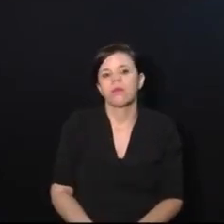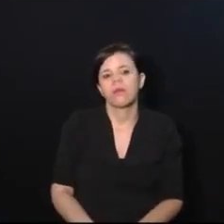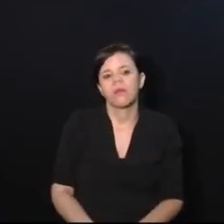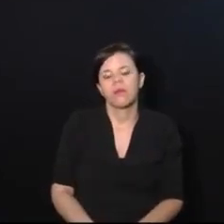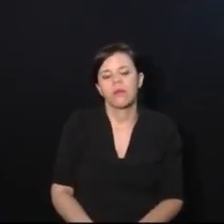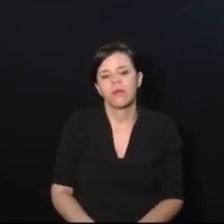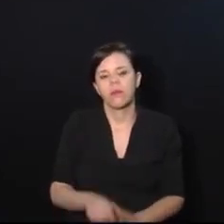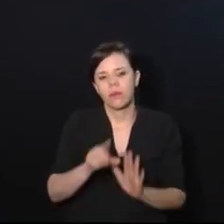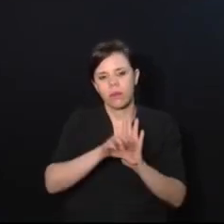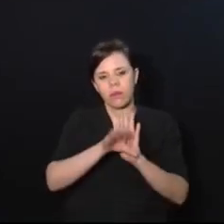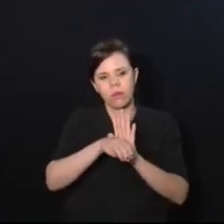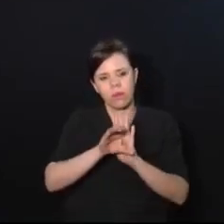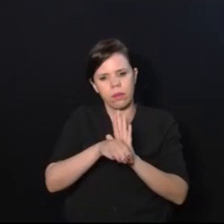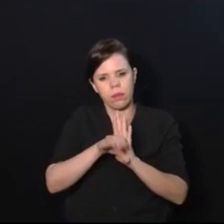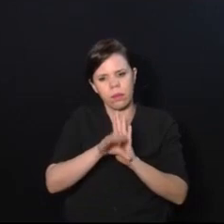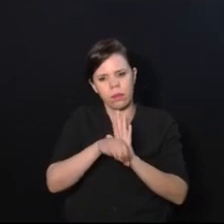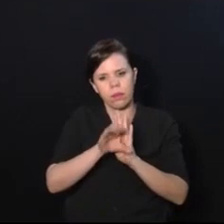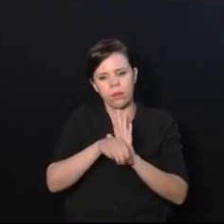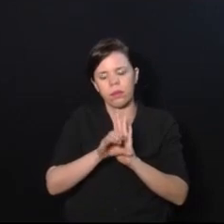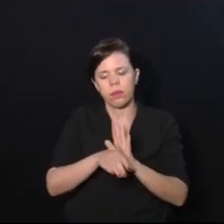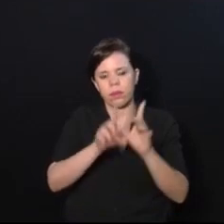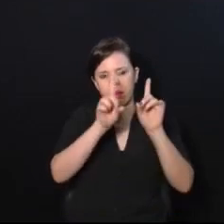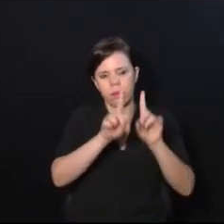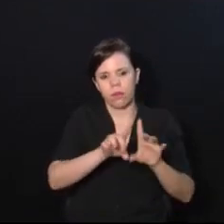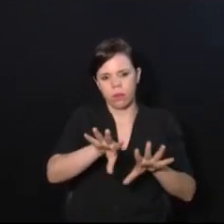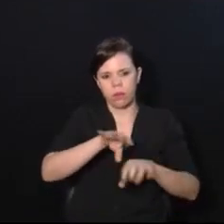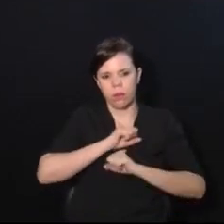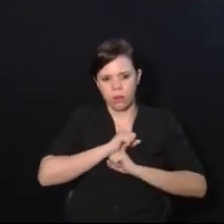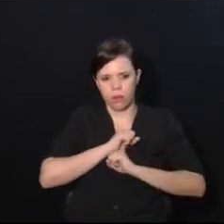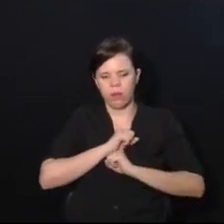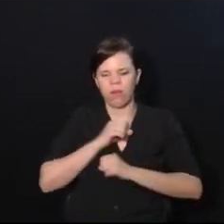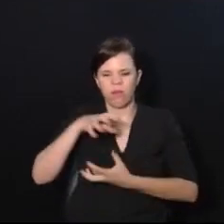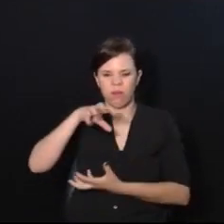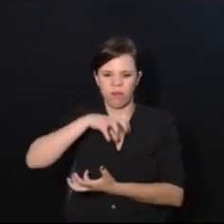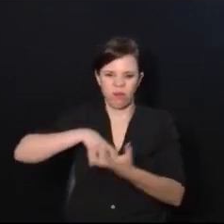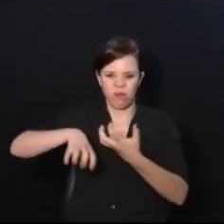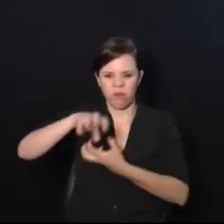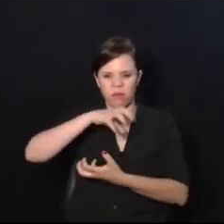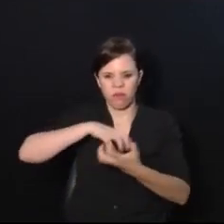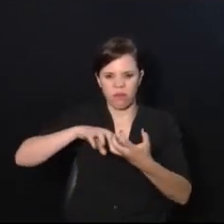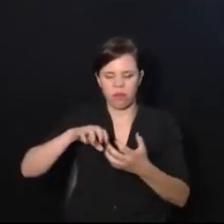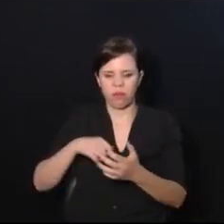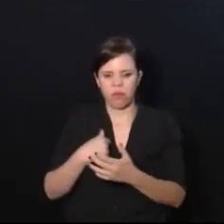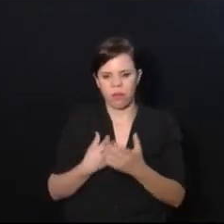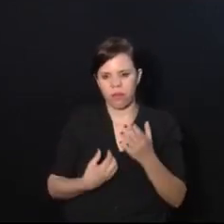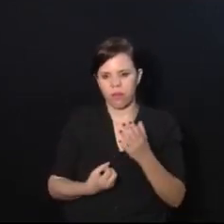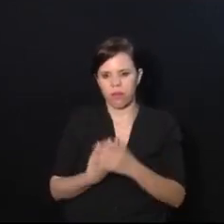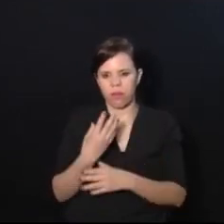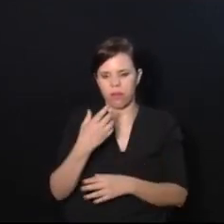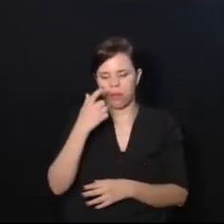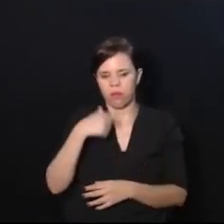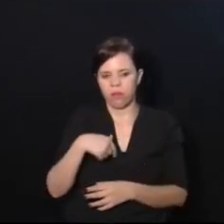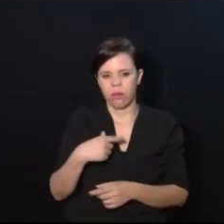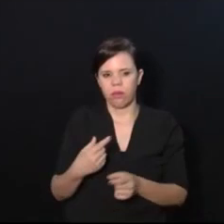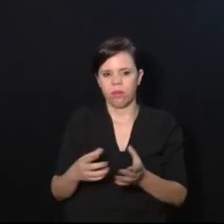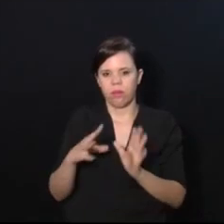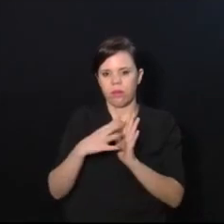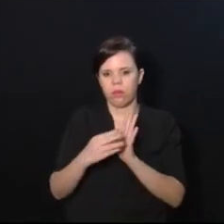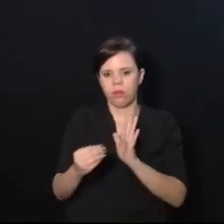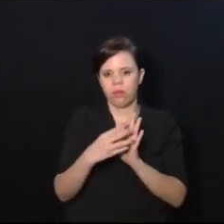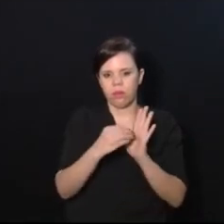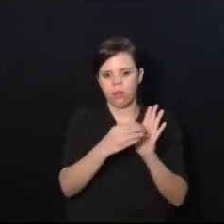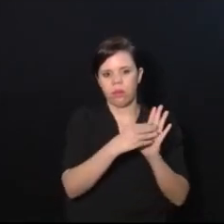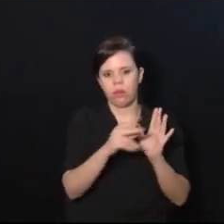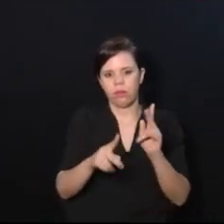Esse conceito do deficiências instaladas é uma coisa bem polêmica, que foi até onde eu sei criado por mim e copiado por um monte de